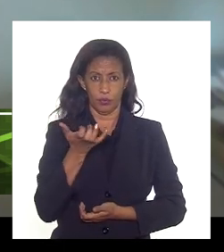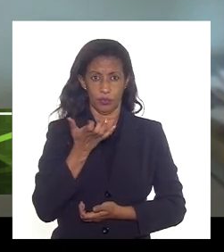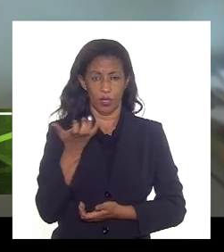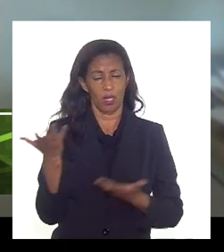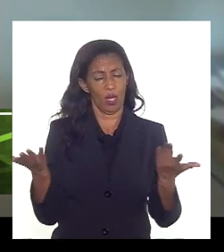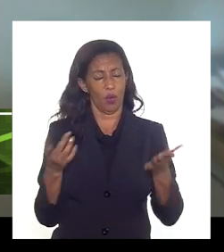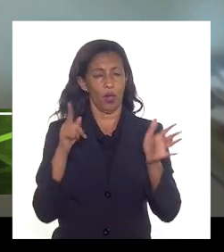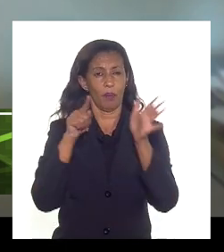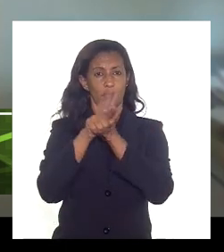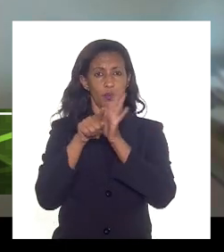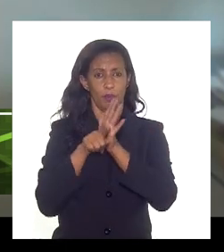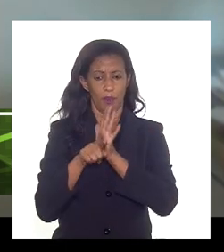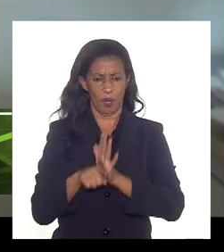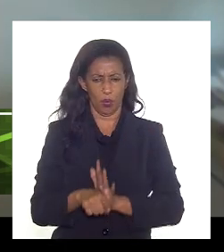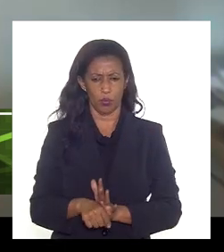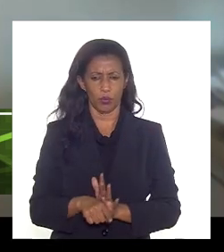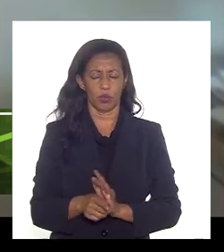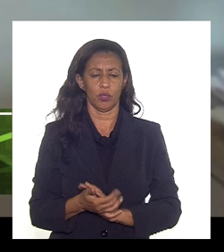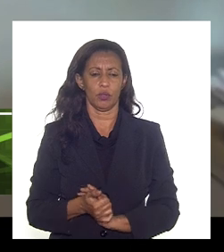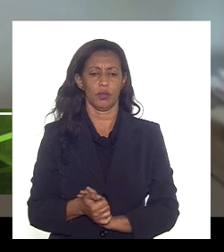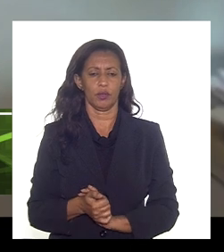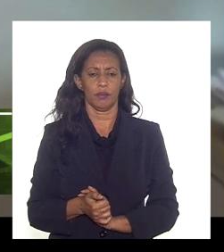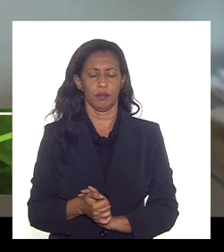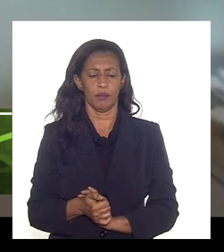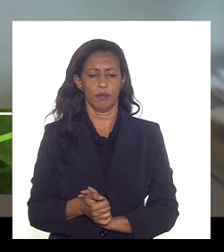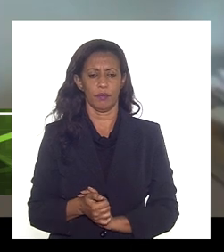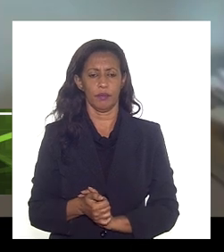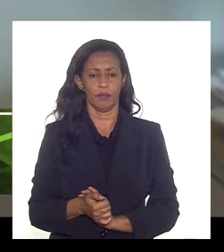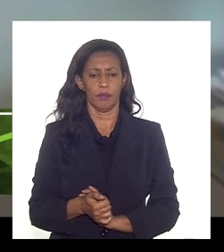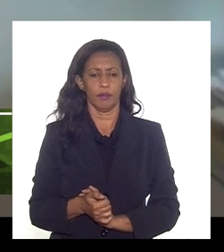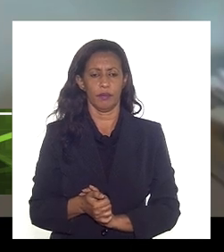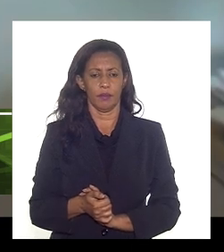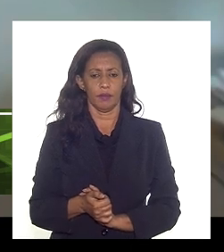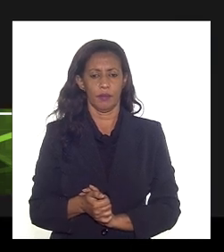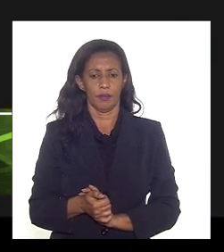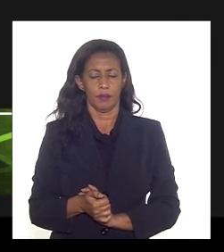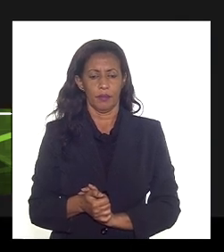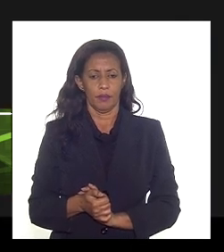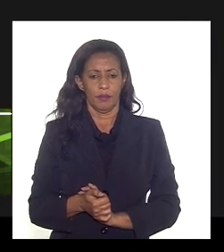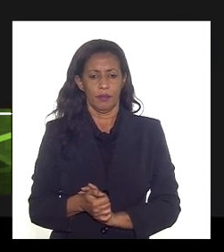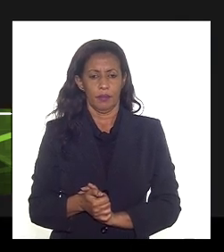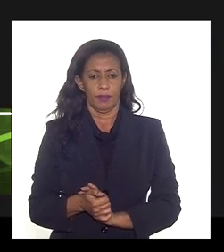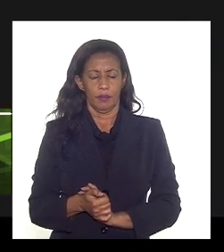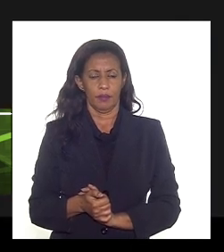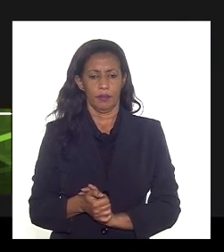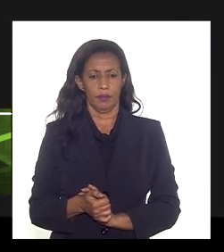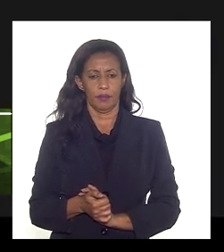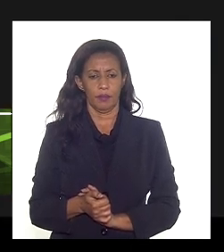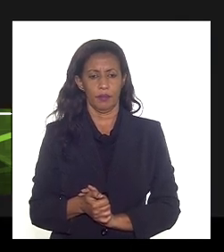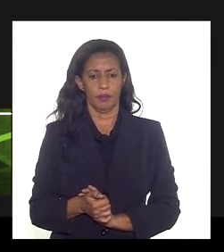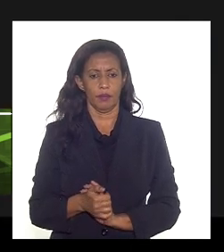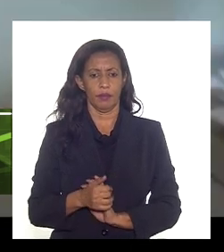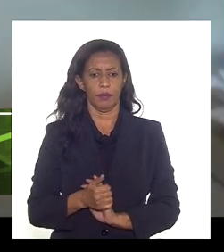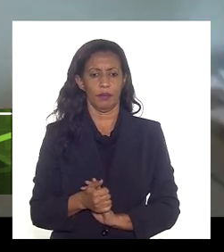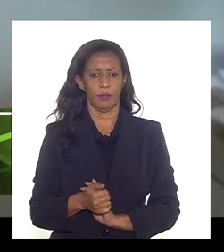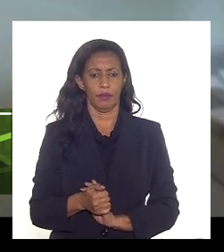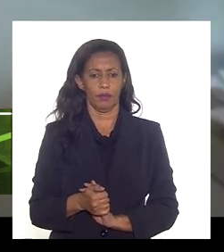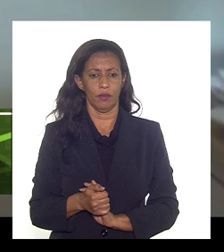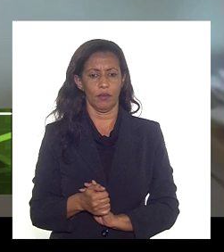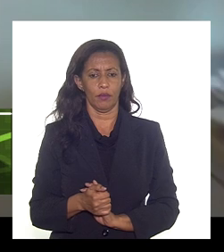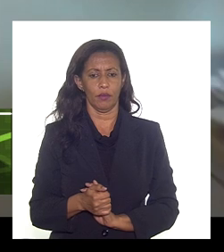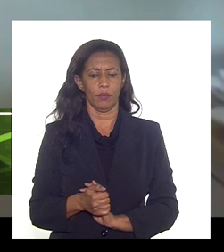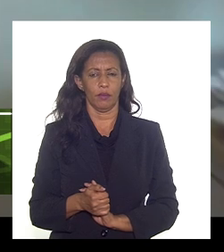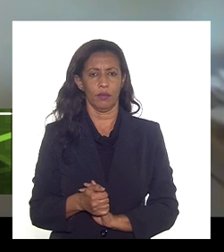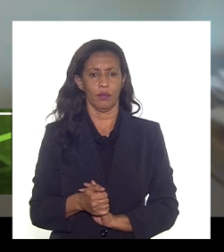perguntas eu tenho uma série de perguntas a fazer mas queria queria iniciar deputado Marcio